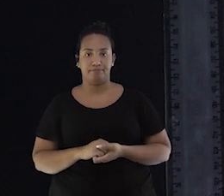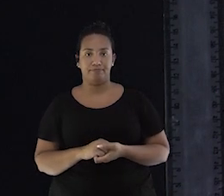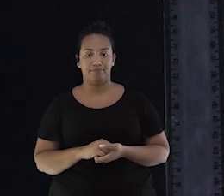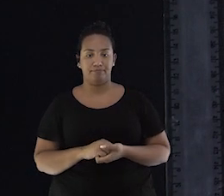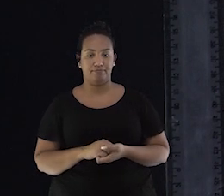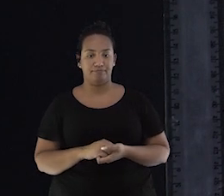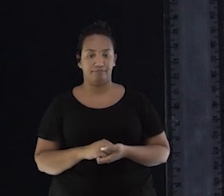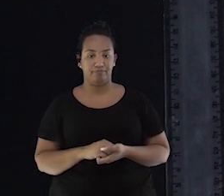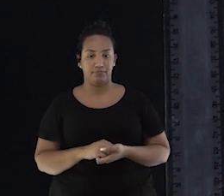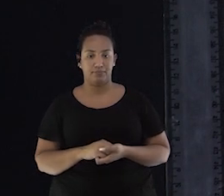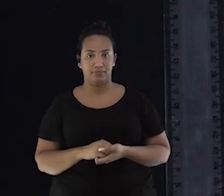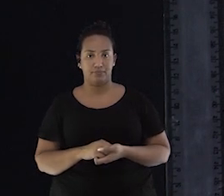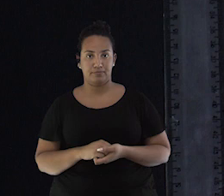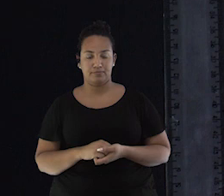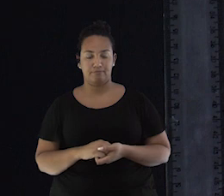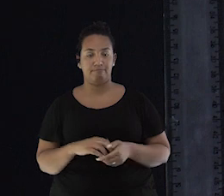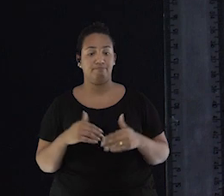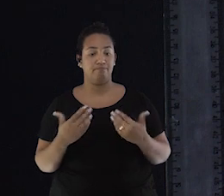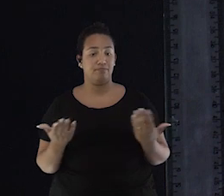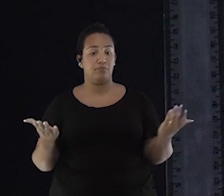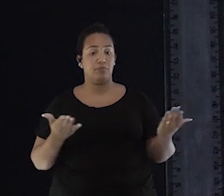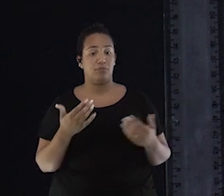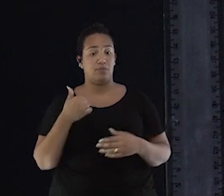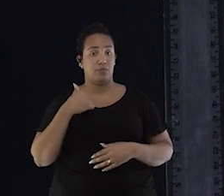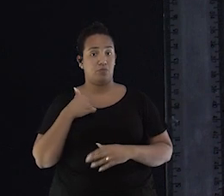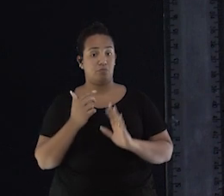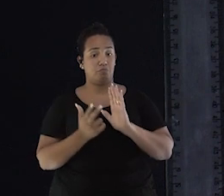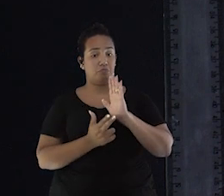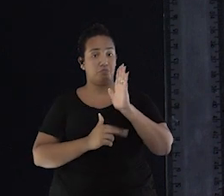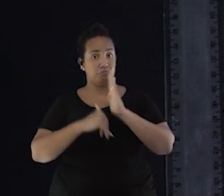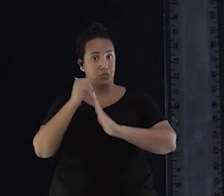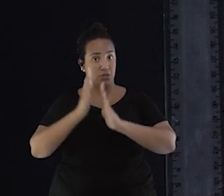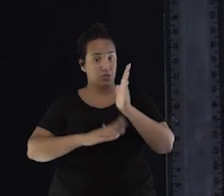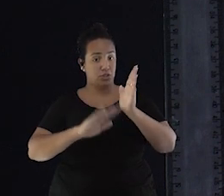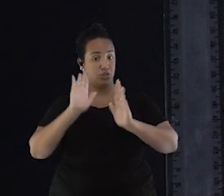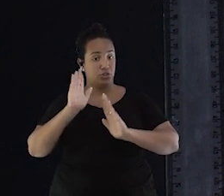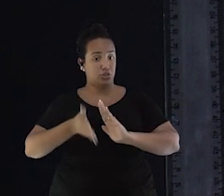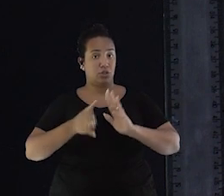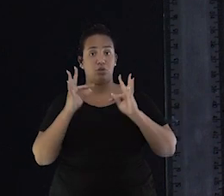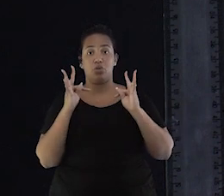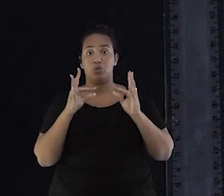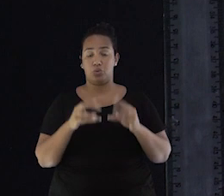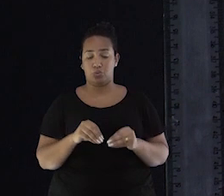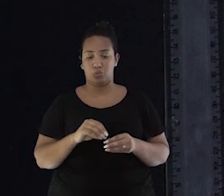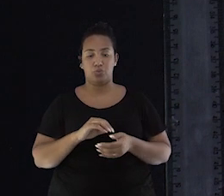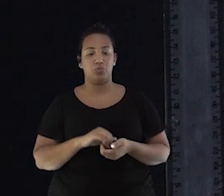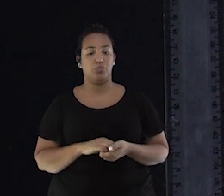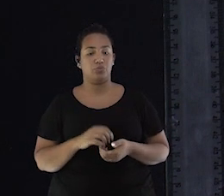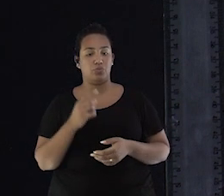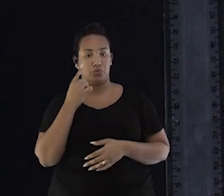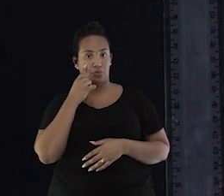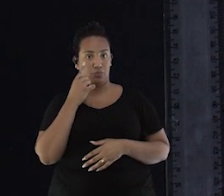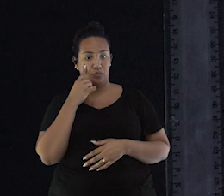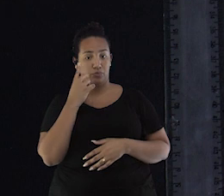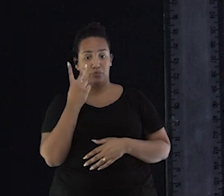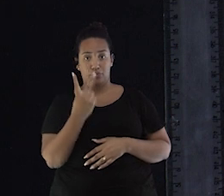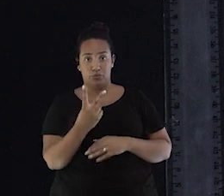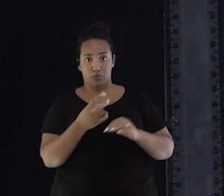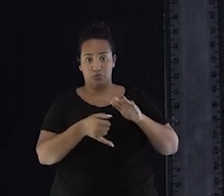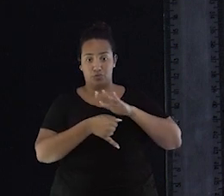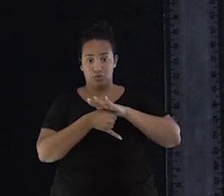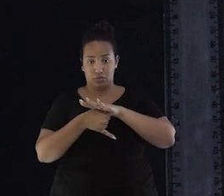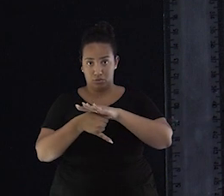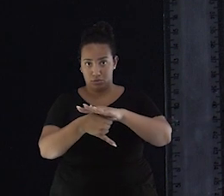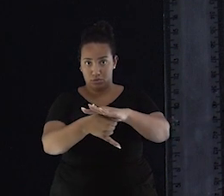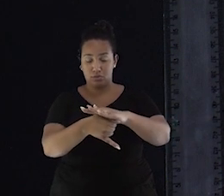Agora eu já pintei todos os meus navios no mar, como vocês podem ver. Os dois submarinos, os dois